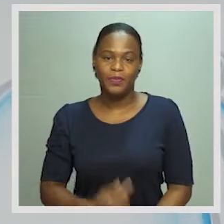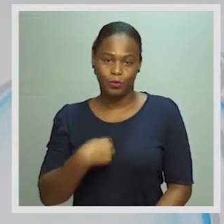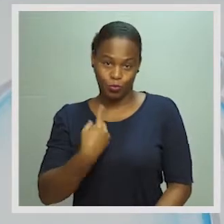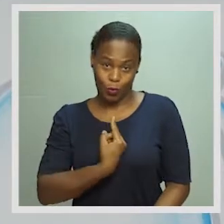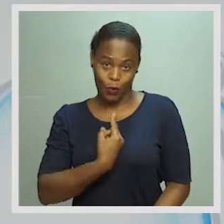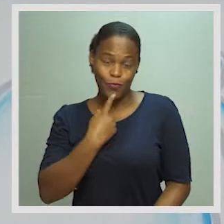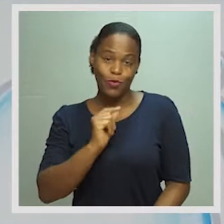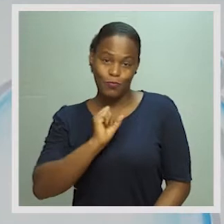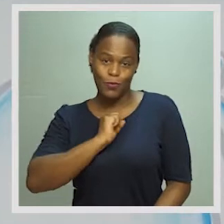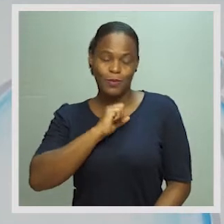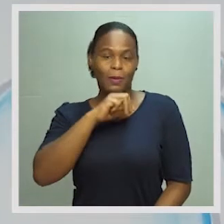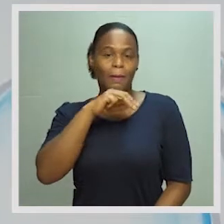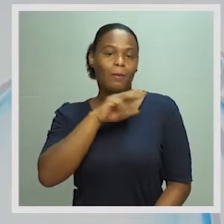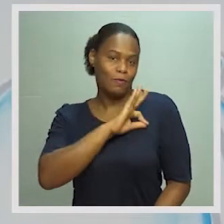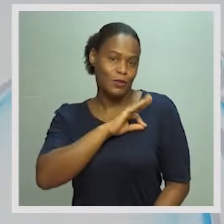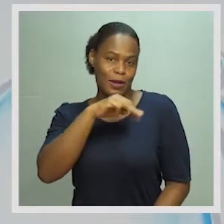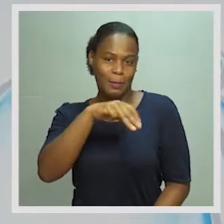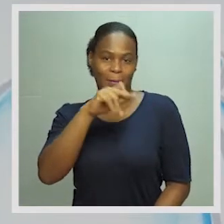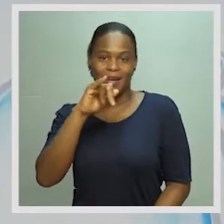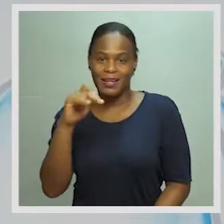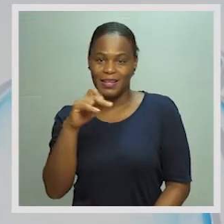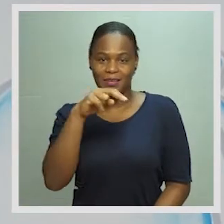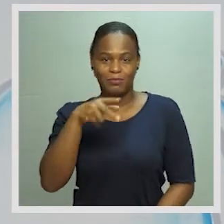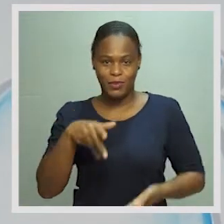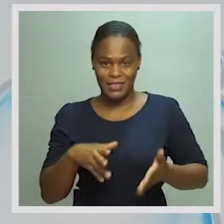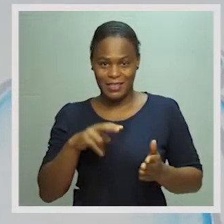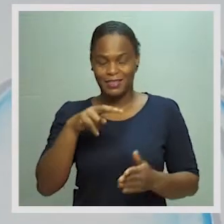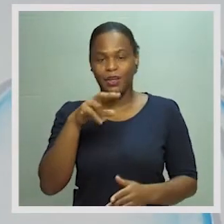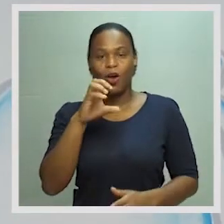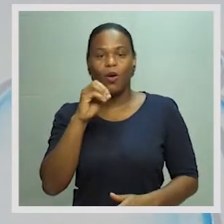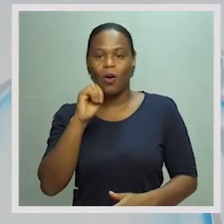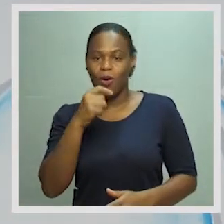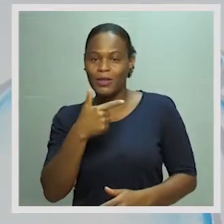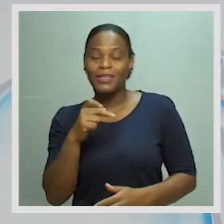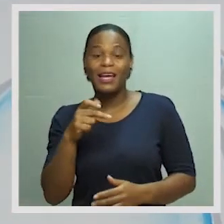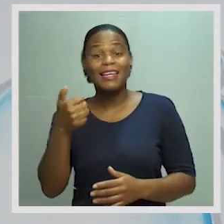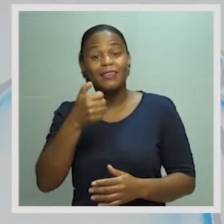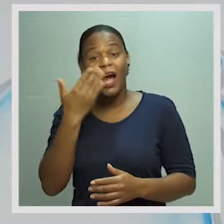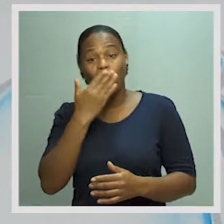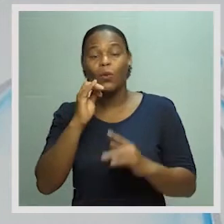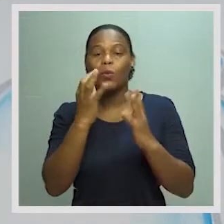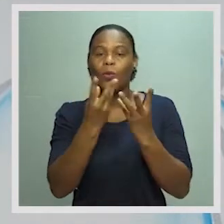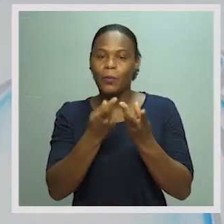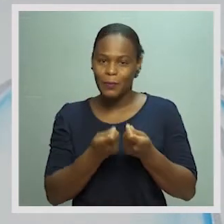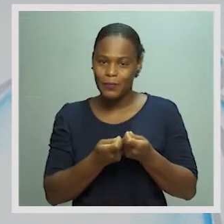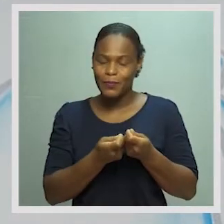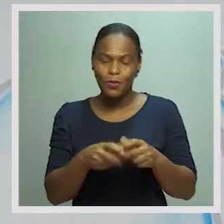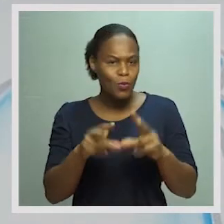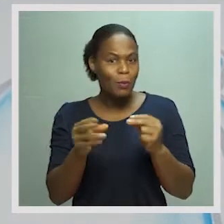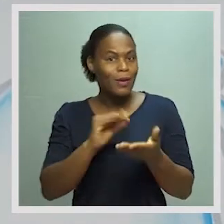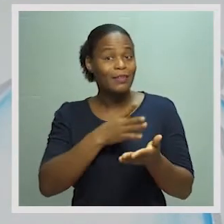Sou a professora Maria Nascimento Costa, esta é a nossa quinta aula de Economia. Nunca é demais dizer o que é